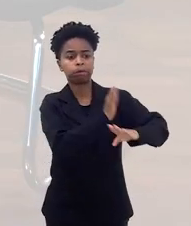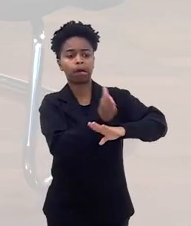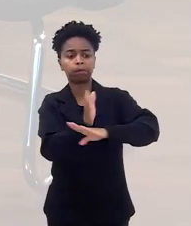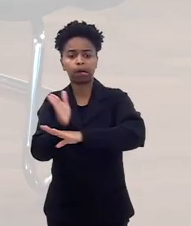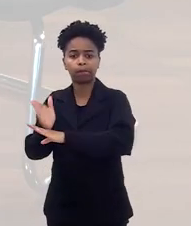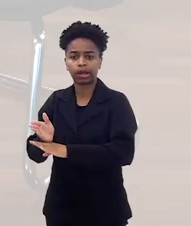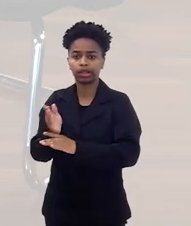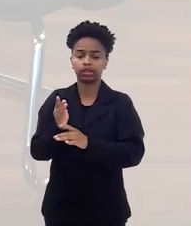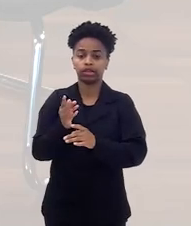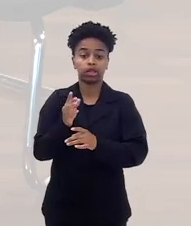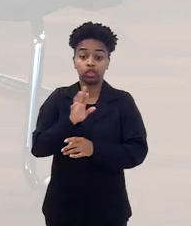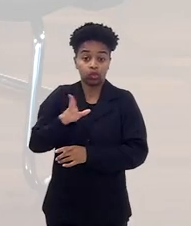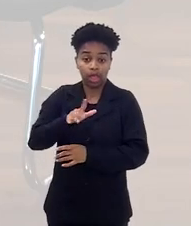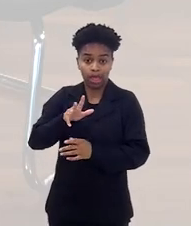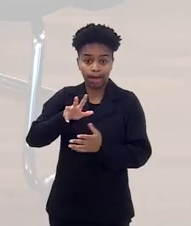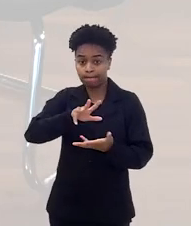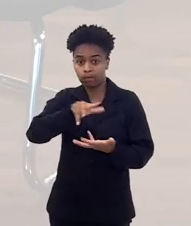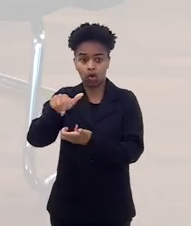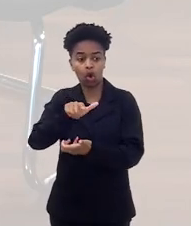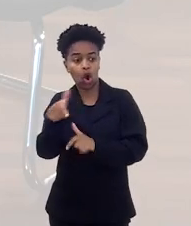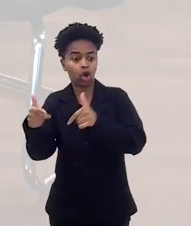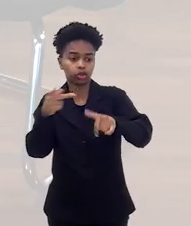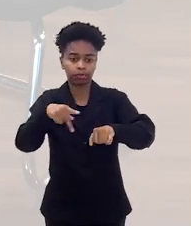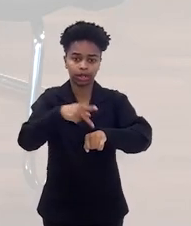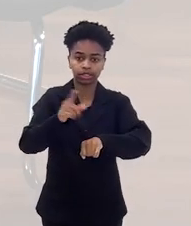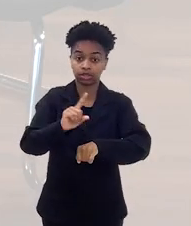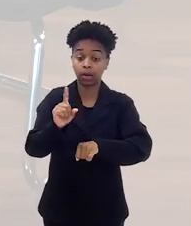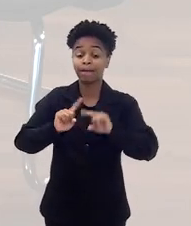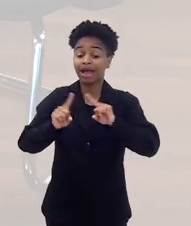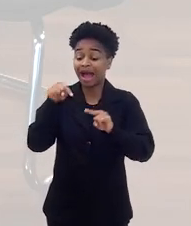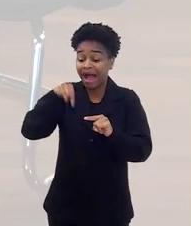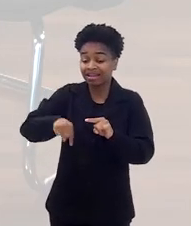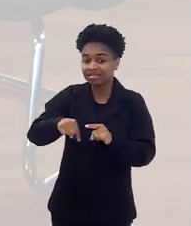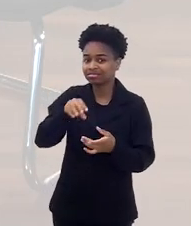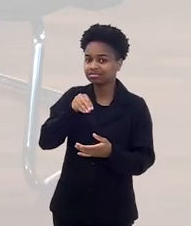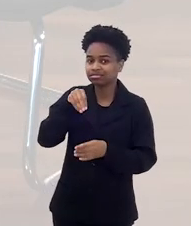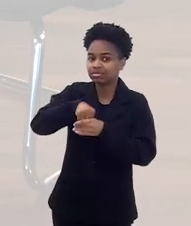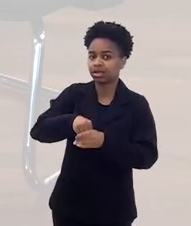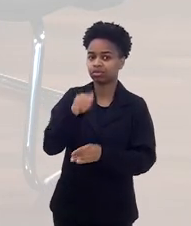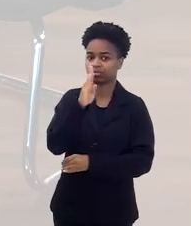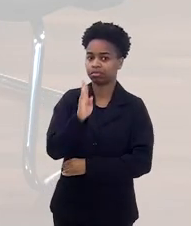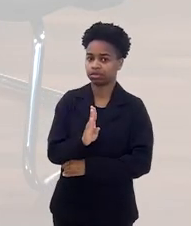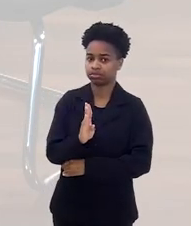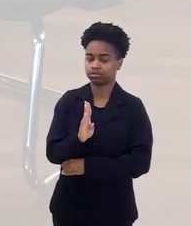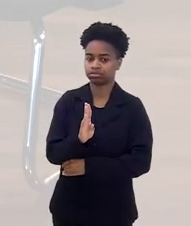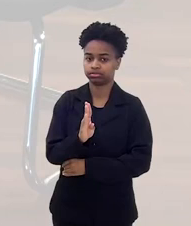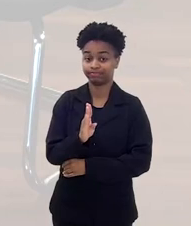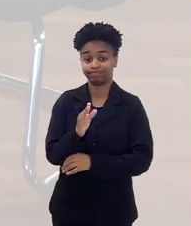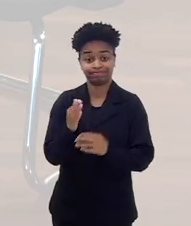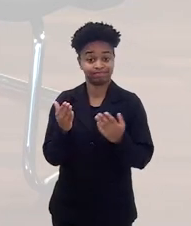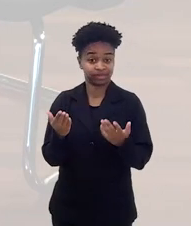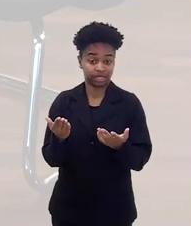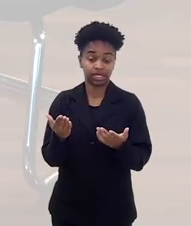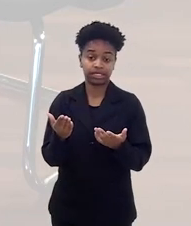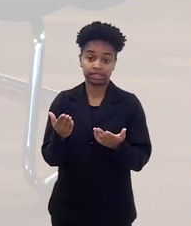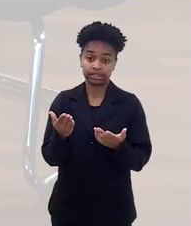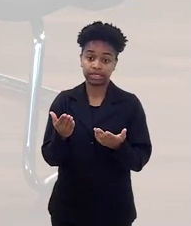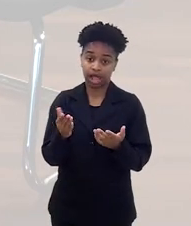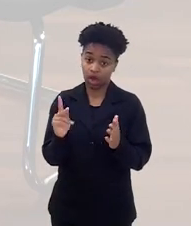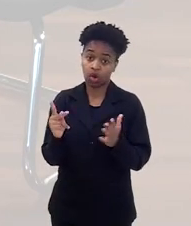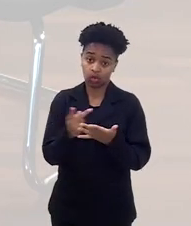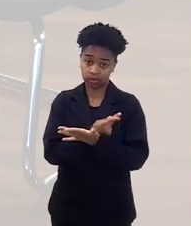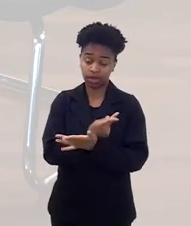estamos falando de uma questão internacional, mas sim algo dentro do próprio país e que se